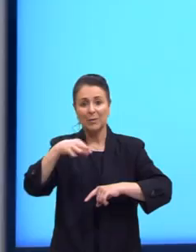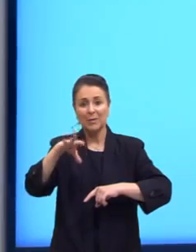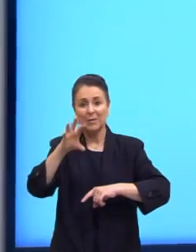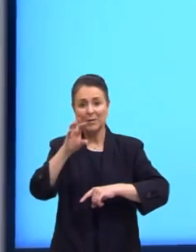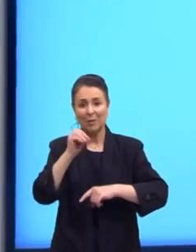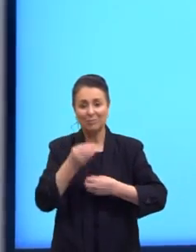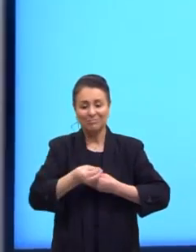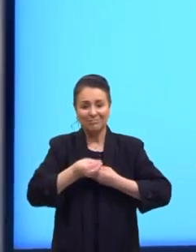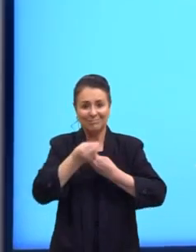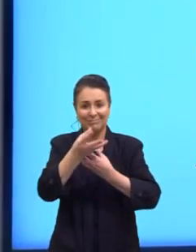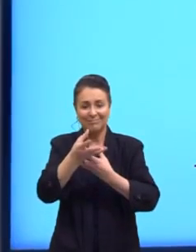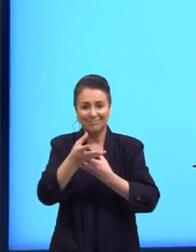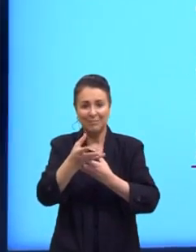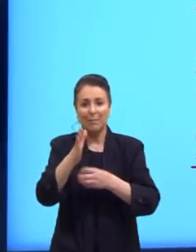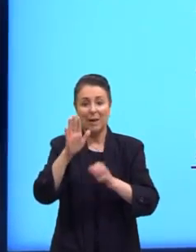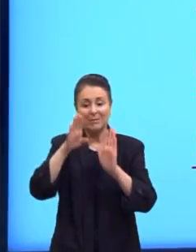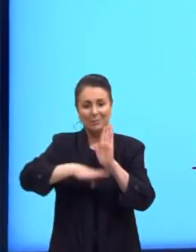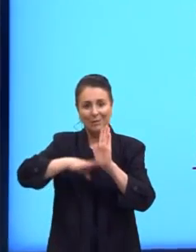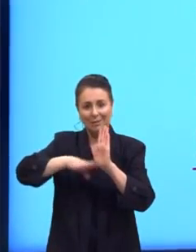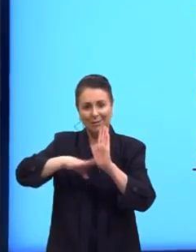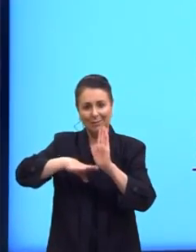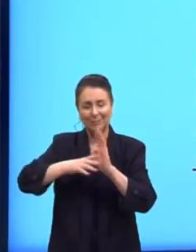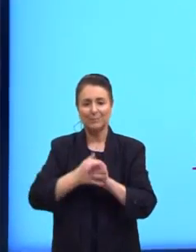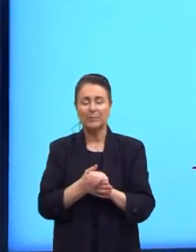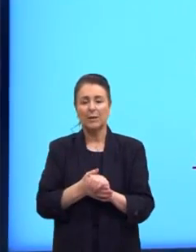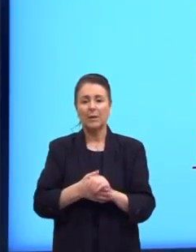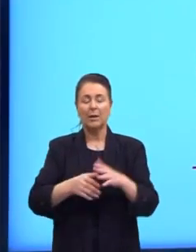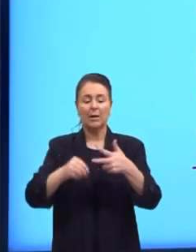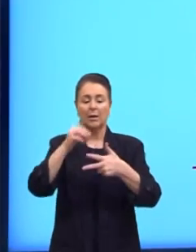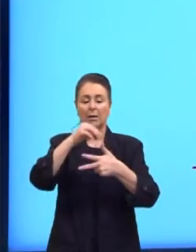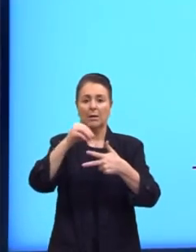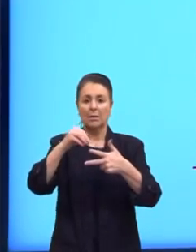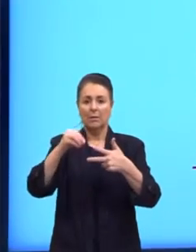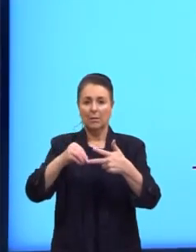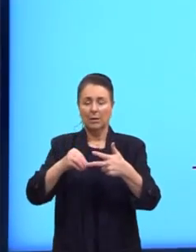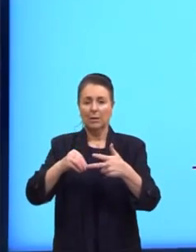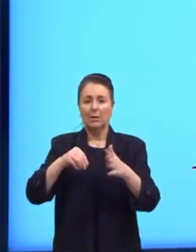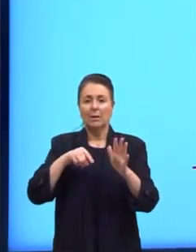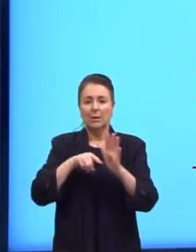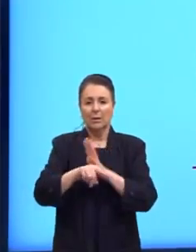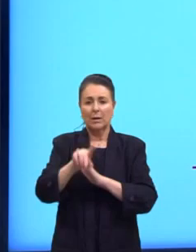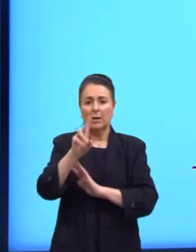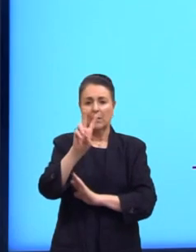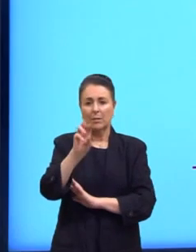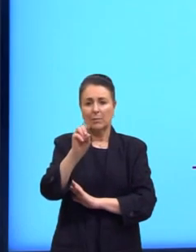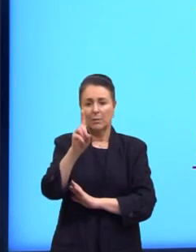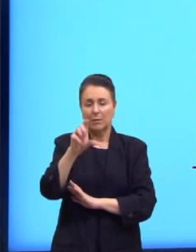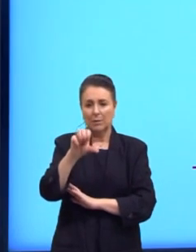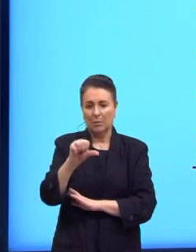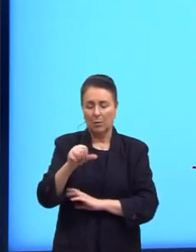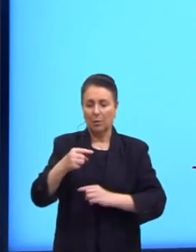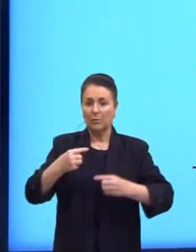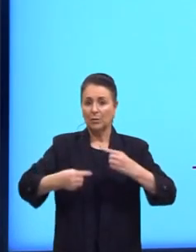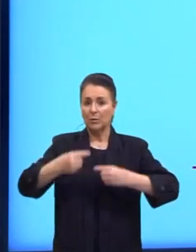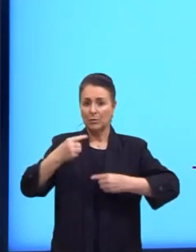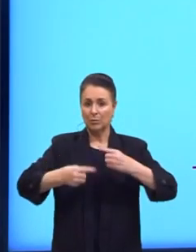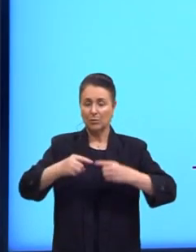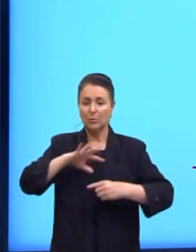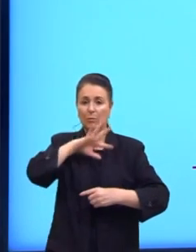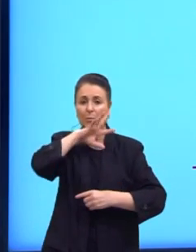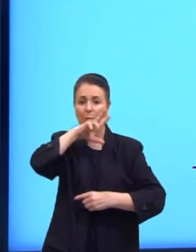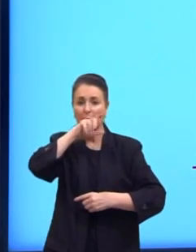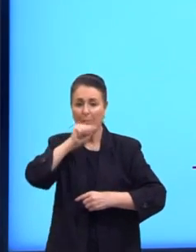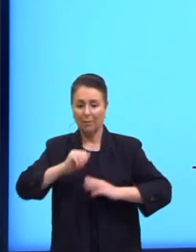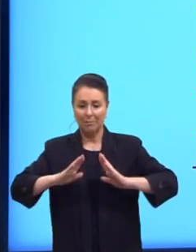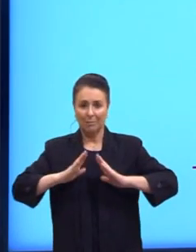Aqui mais uma questão, então, do Enem de 2019, que diz assim. Ao discutir sobre a influência de animais de estimação no bem-estar